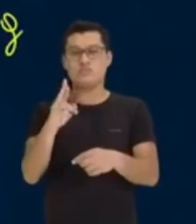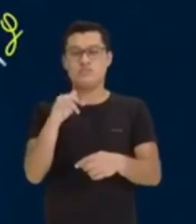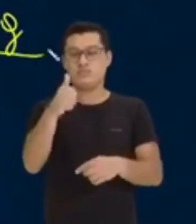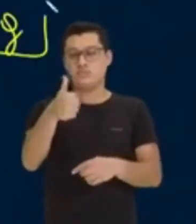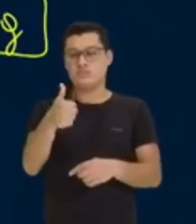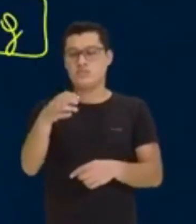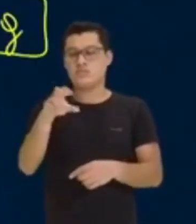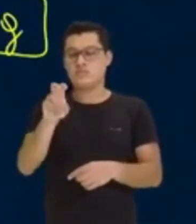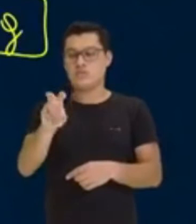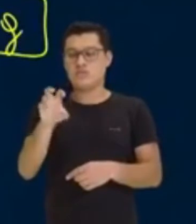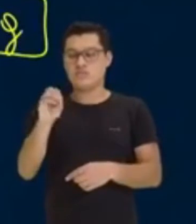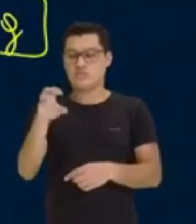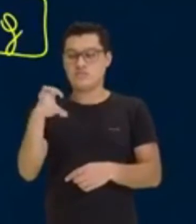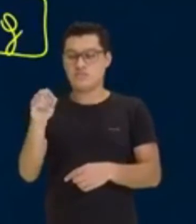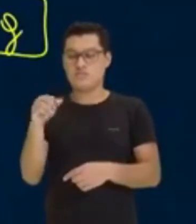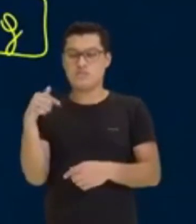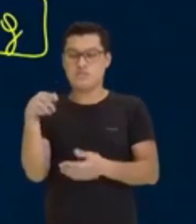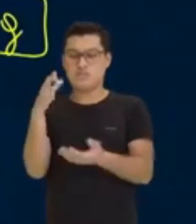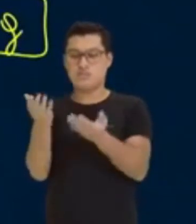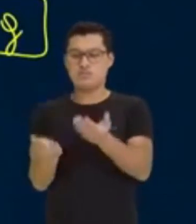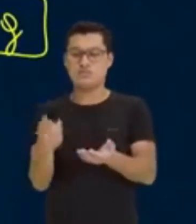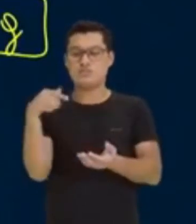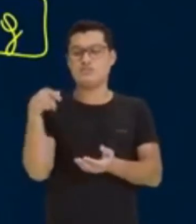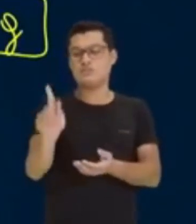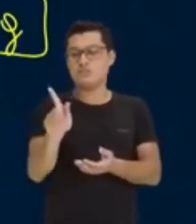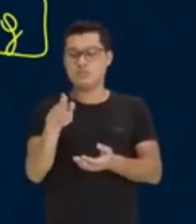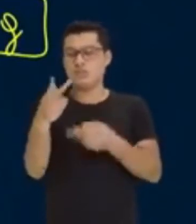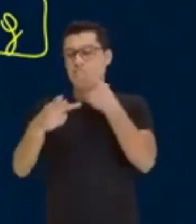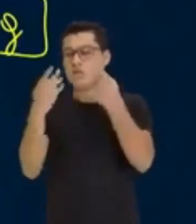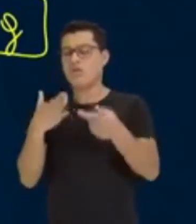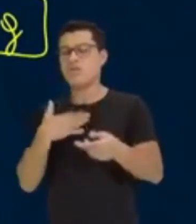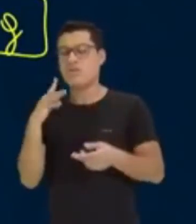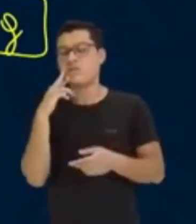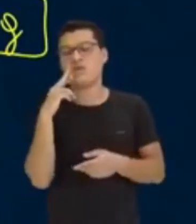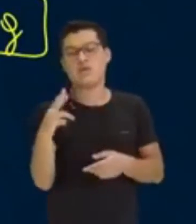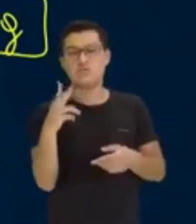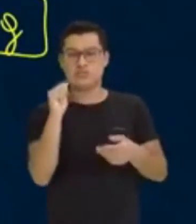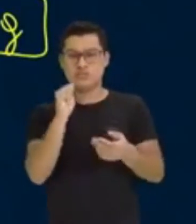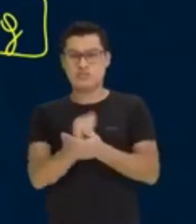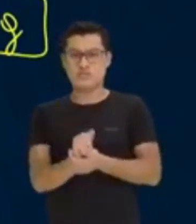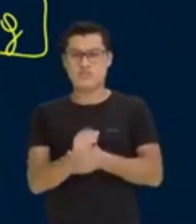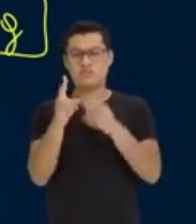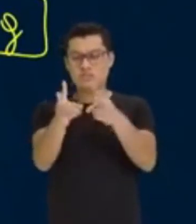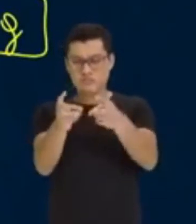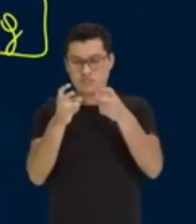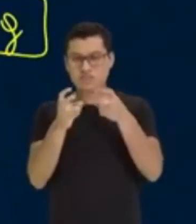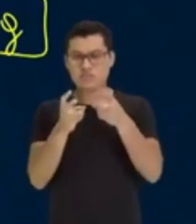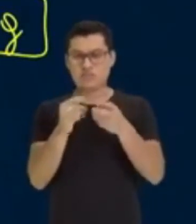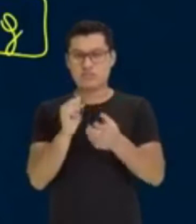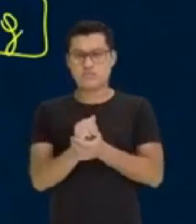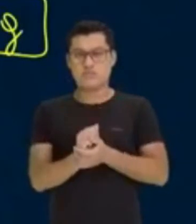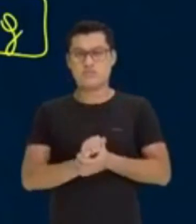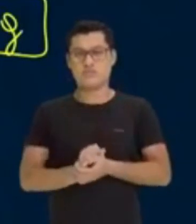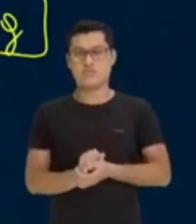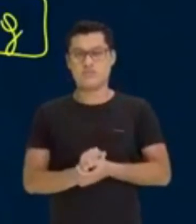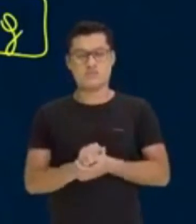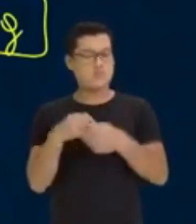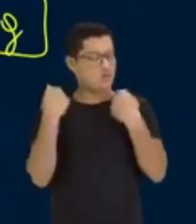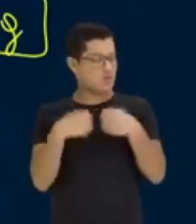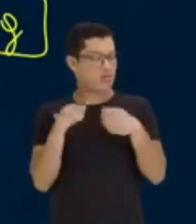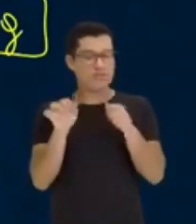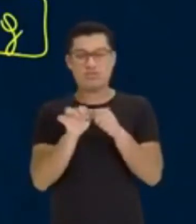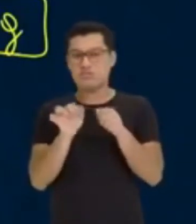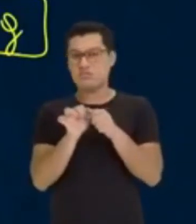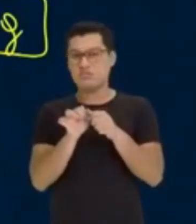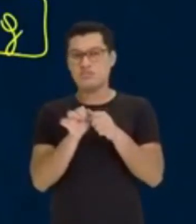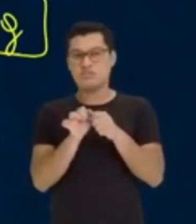gramas de chocolate. Só que agora fala para mim e me responde. Você não percebe que nem era preciso fazer isso, já estava